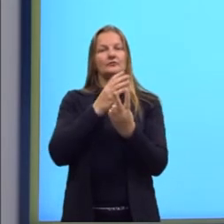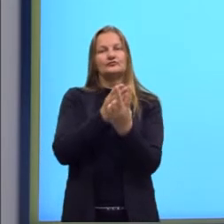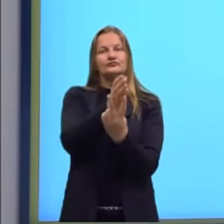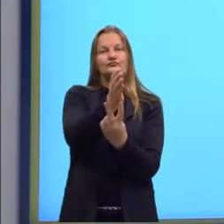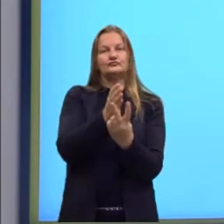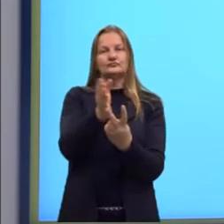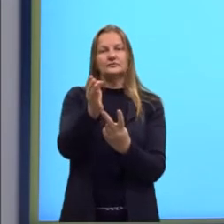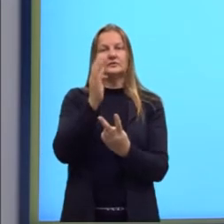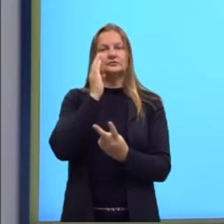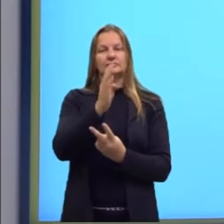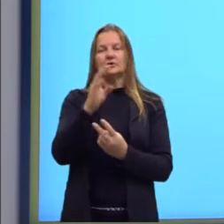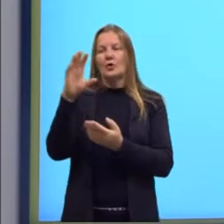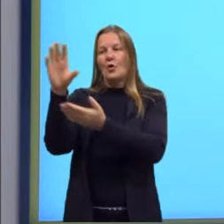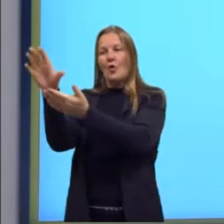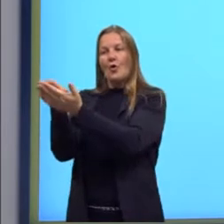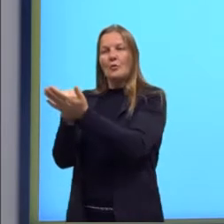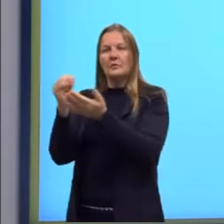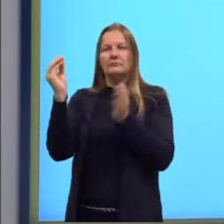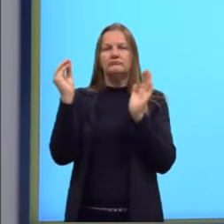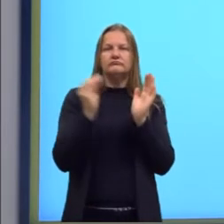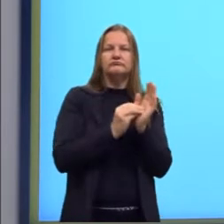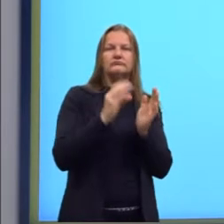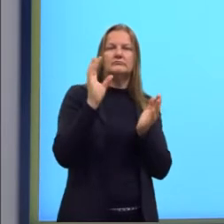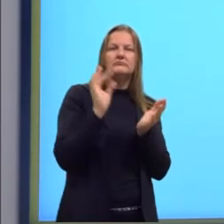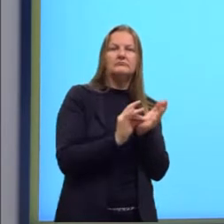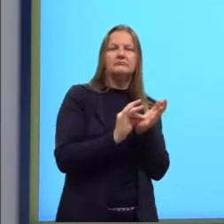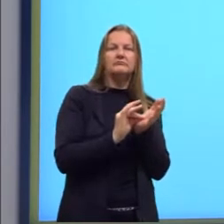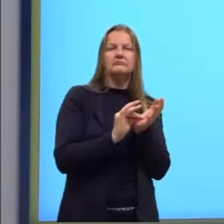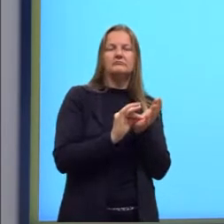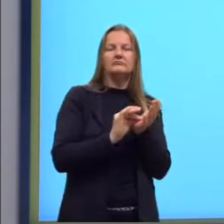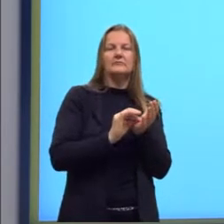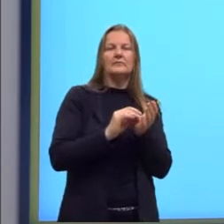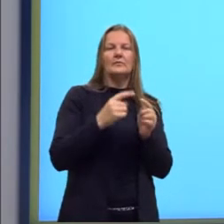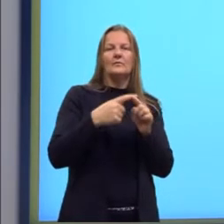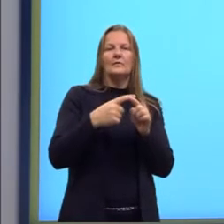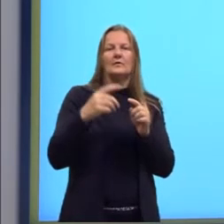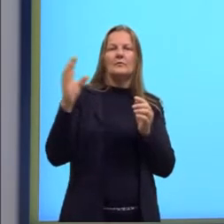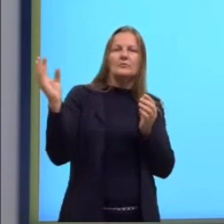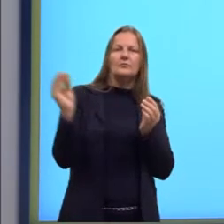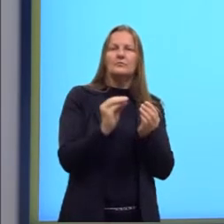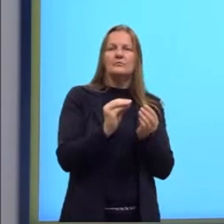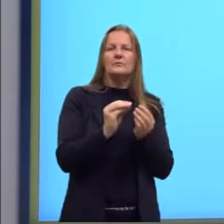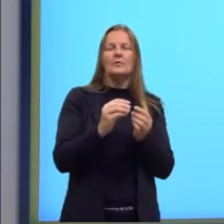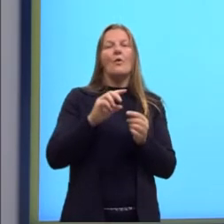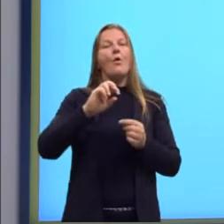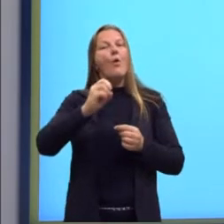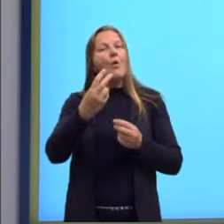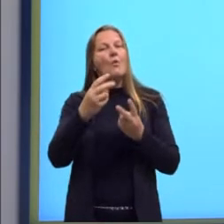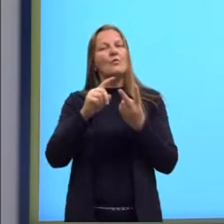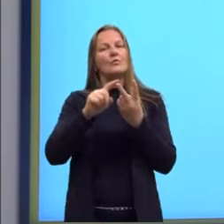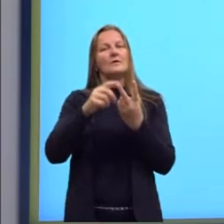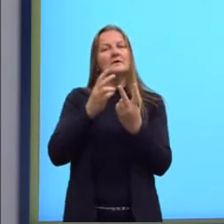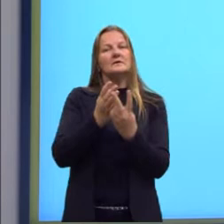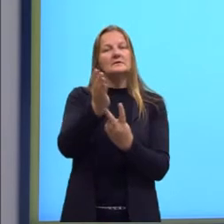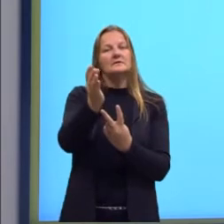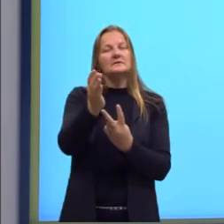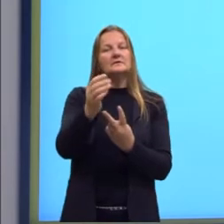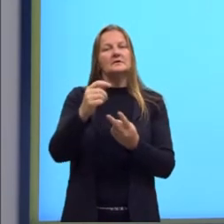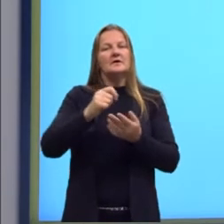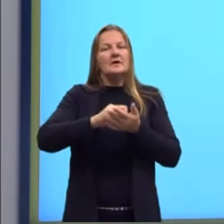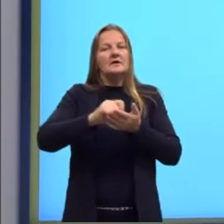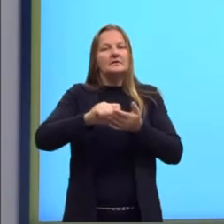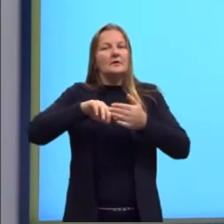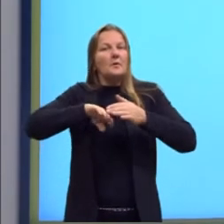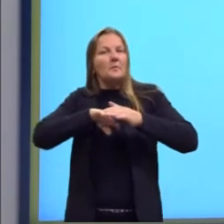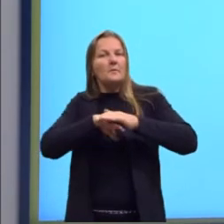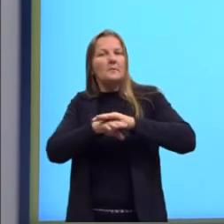quando elas são copiadas e coladas do texto original, ou indiretas, quando são reescritas com